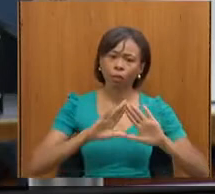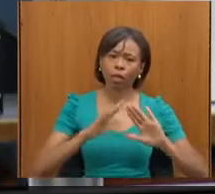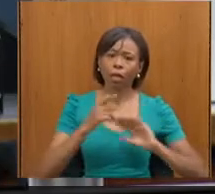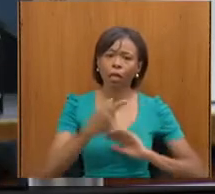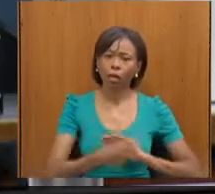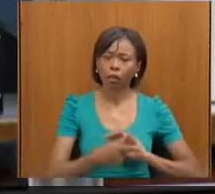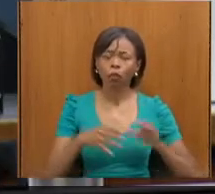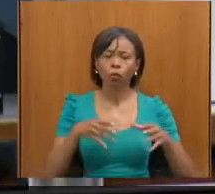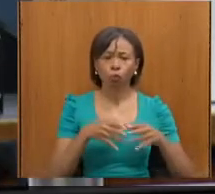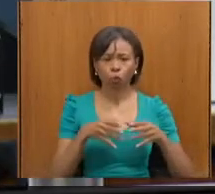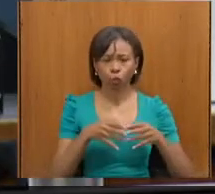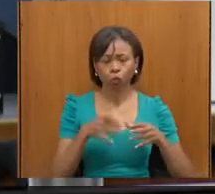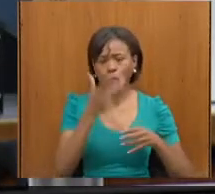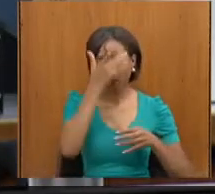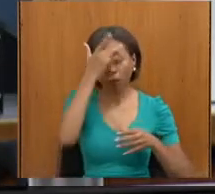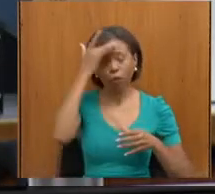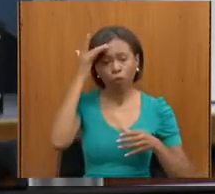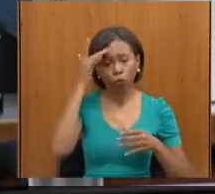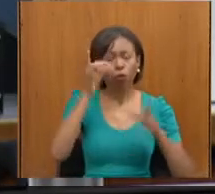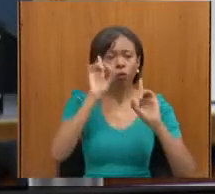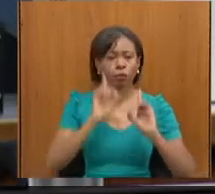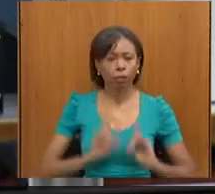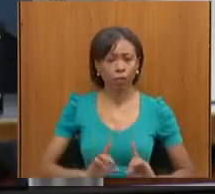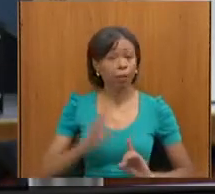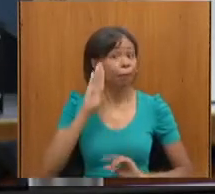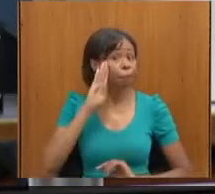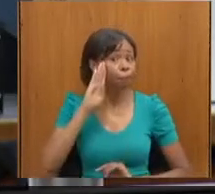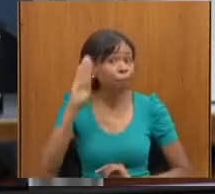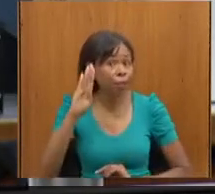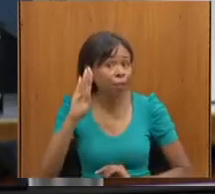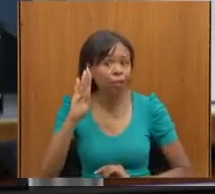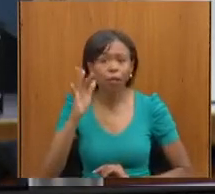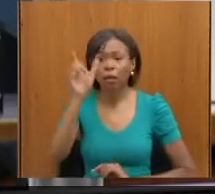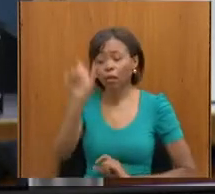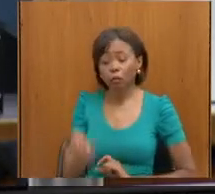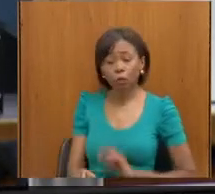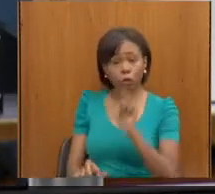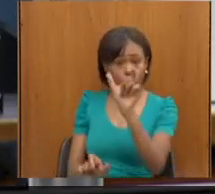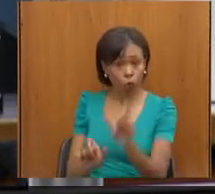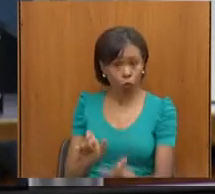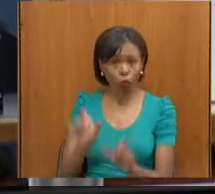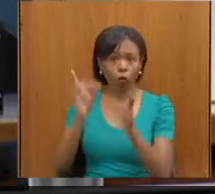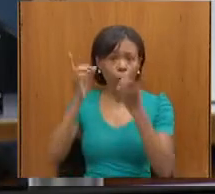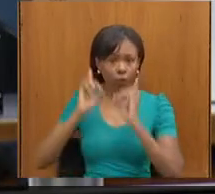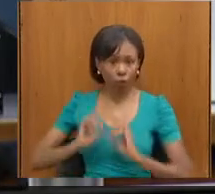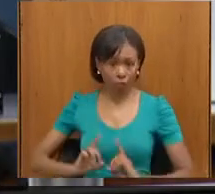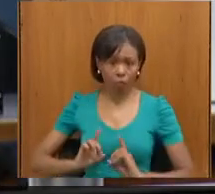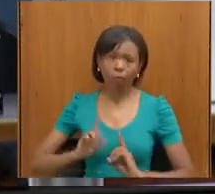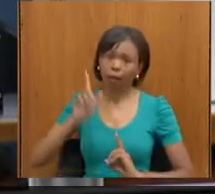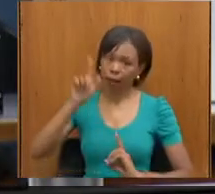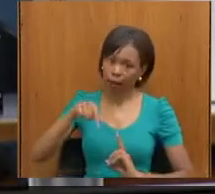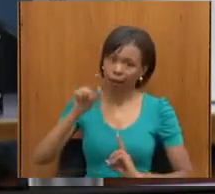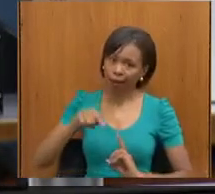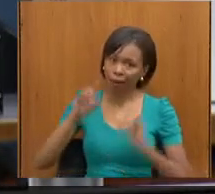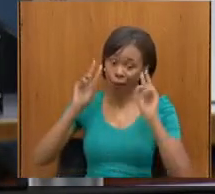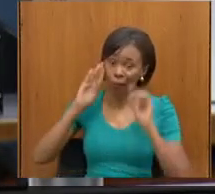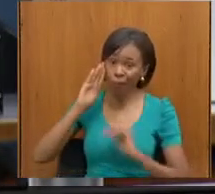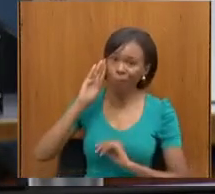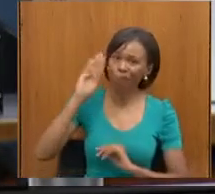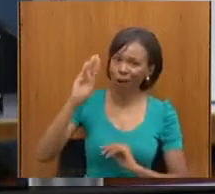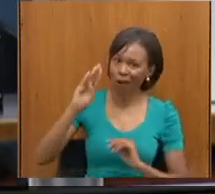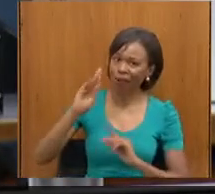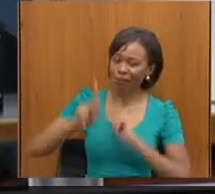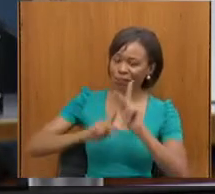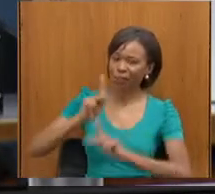deficiência e, principalmente, das pessoas com deficiência que são o público que a gente atende. Então, muito